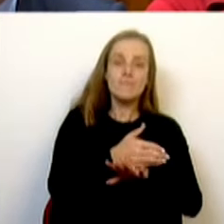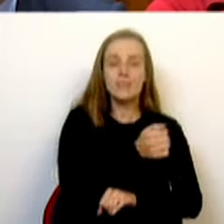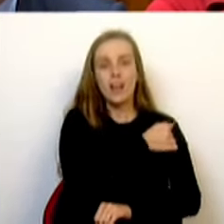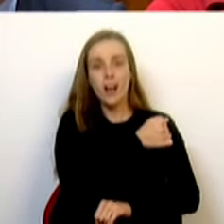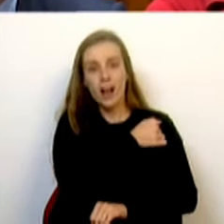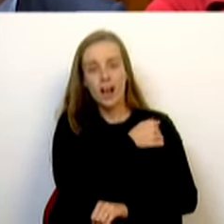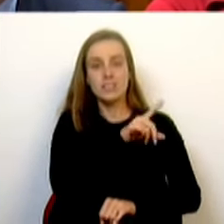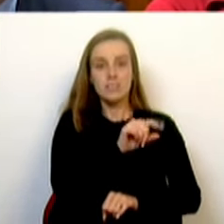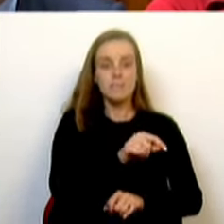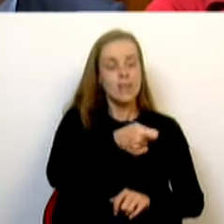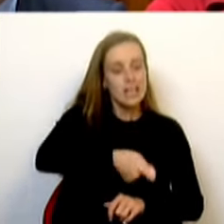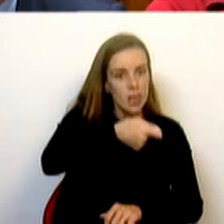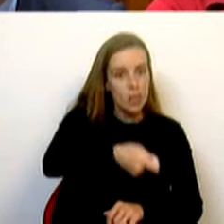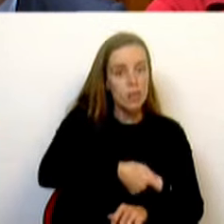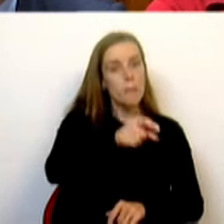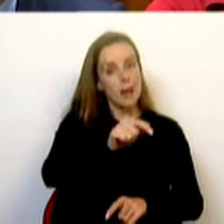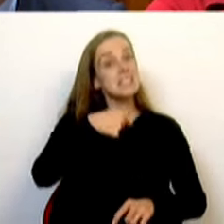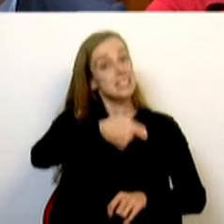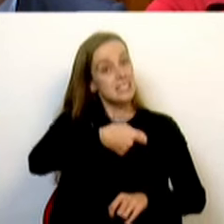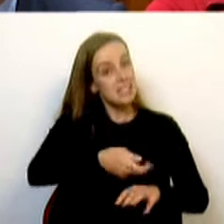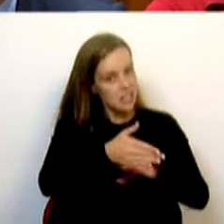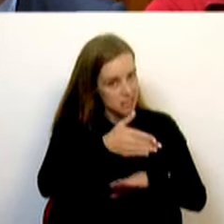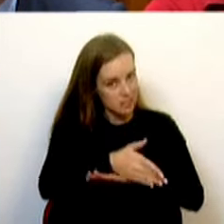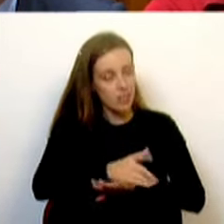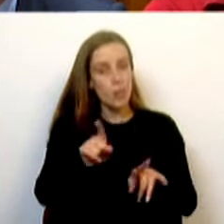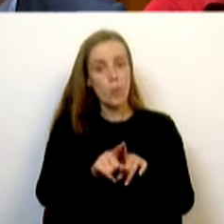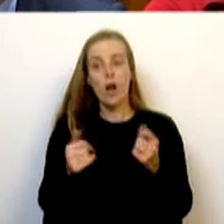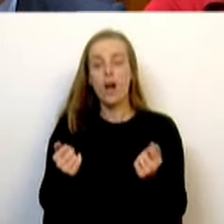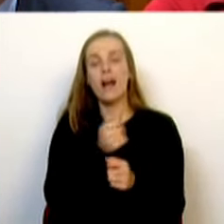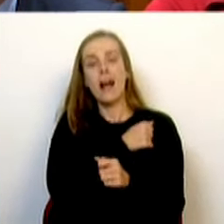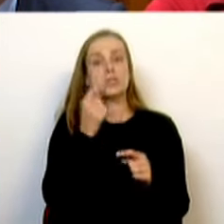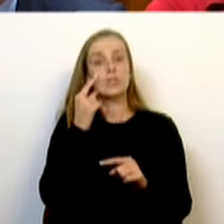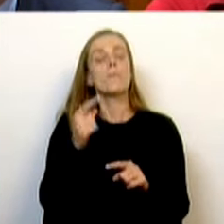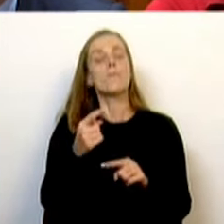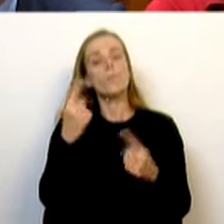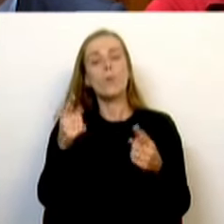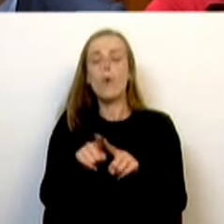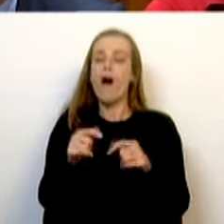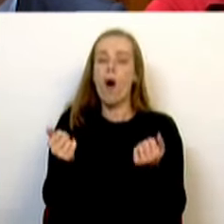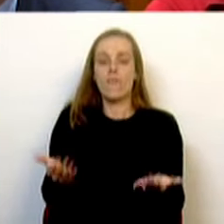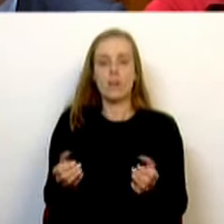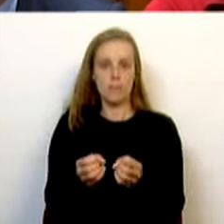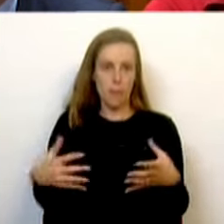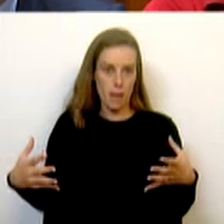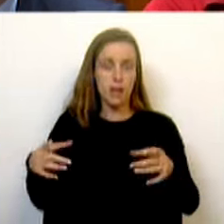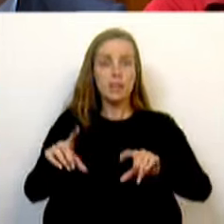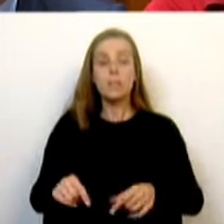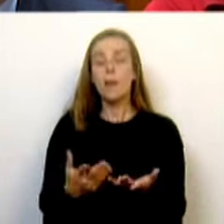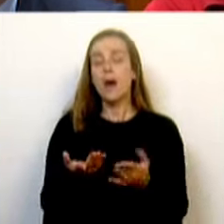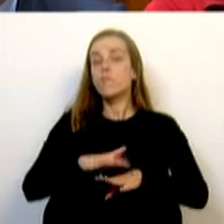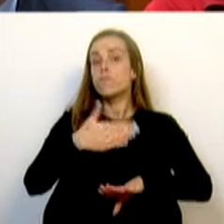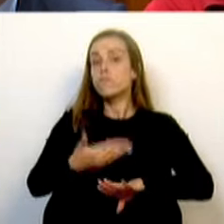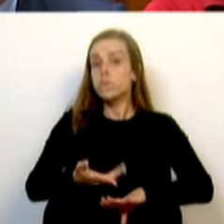arrendamento acessível. Isso passa por aumentar a oferta pública de habitação, mas, no entretanto, nós decidimos